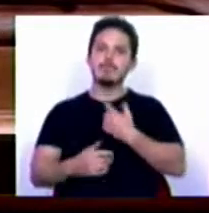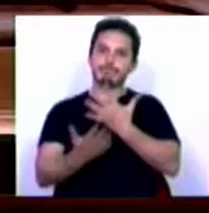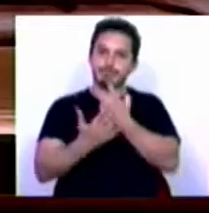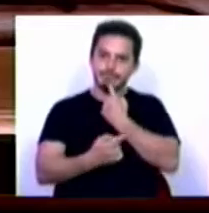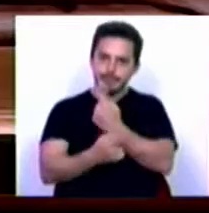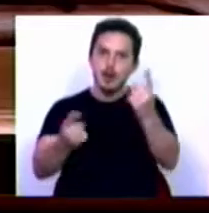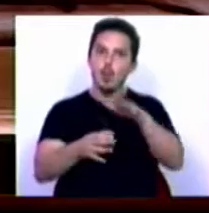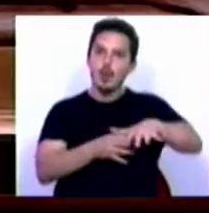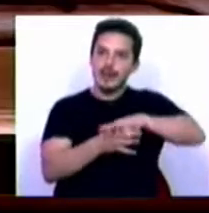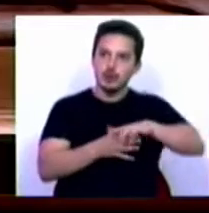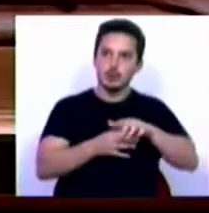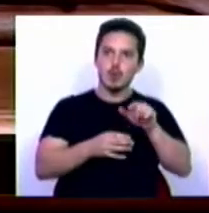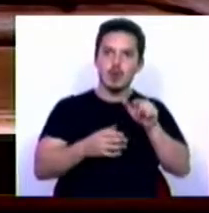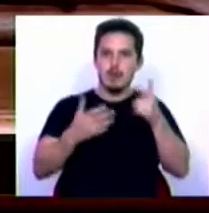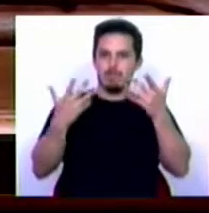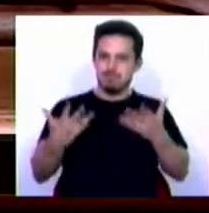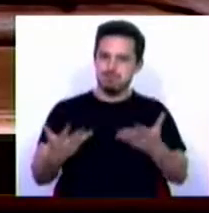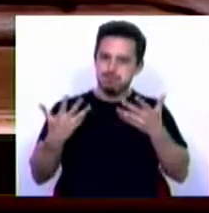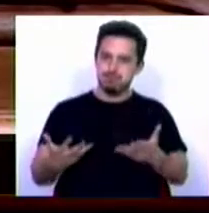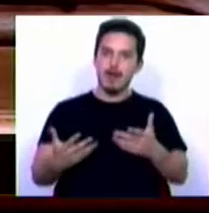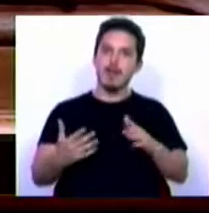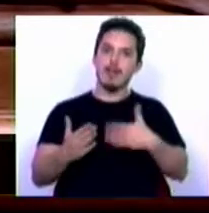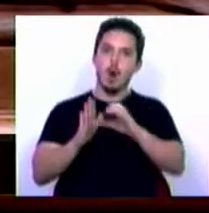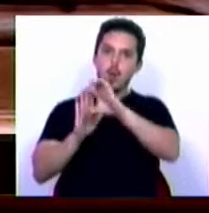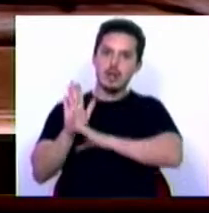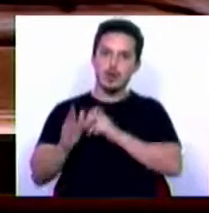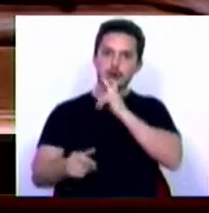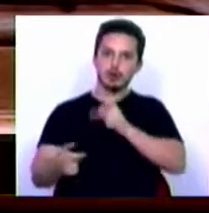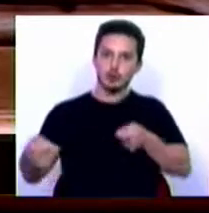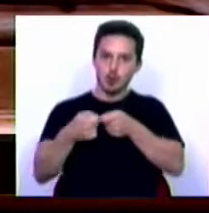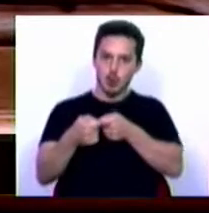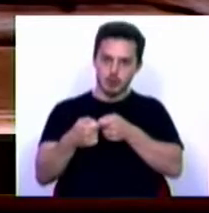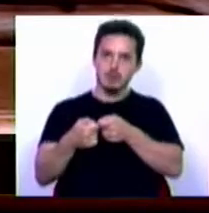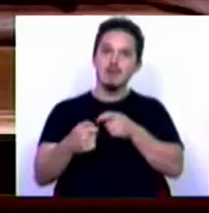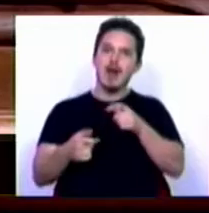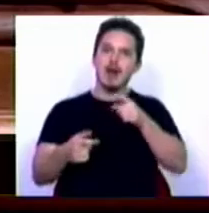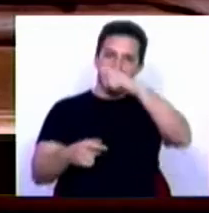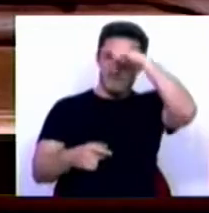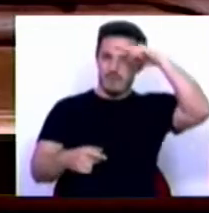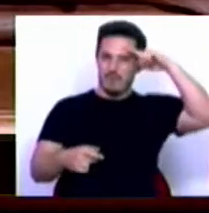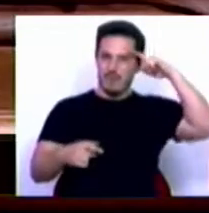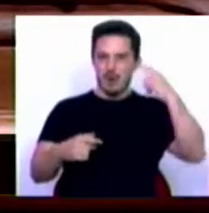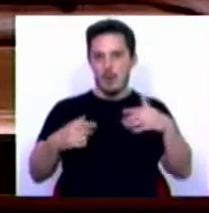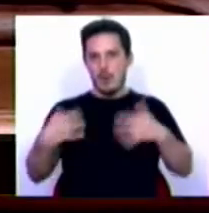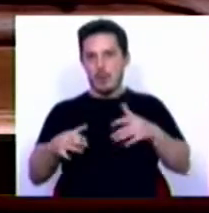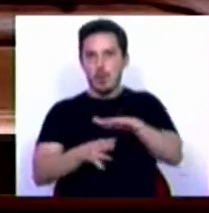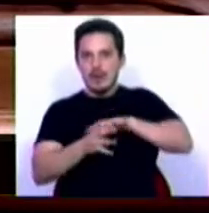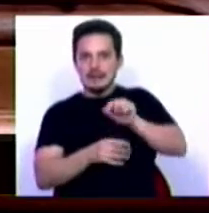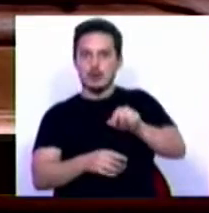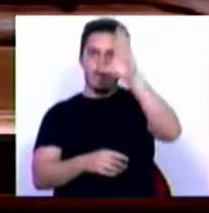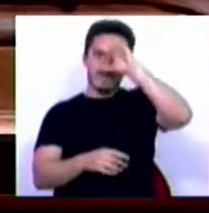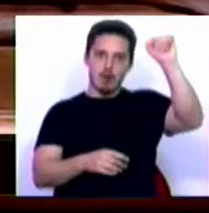que o contexto dramático definiu as condições da resposta e que perante a extrema dificuldade do contexto, o